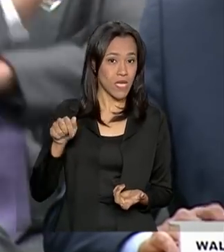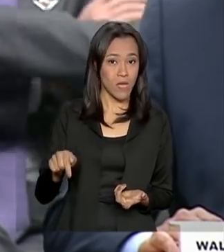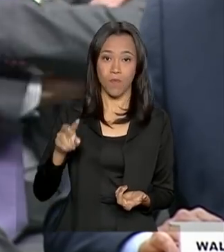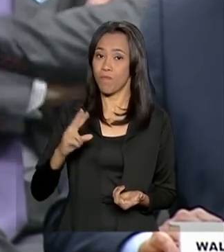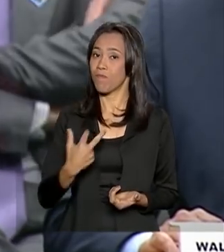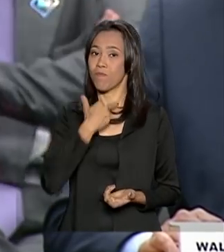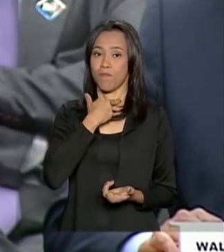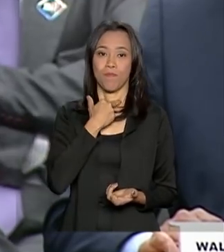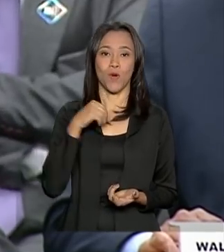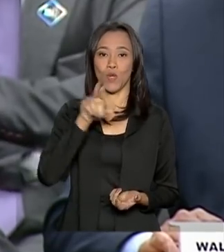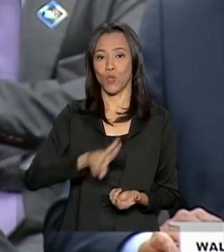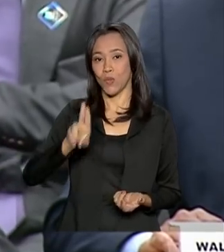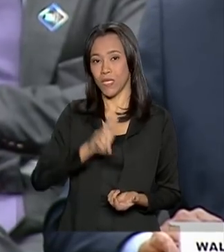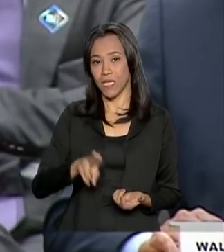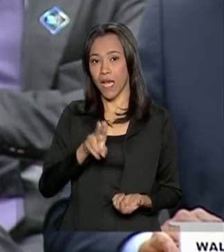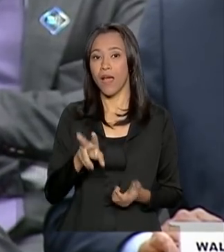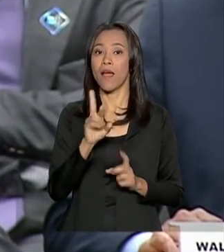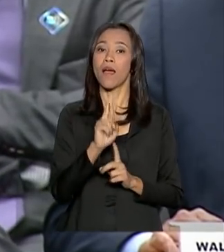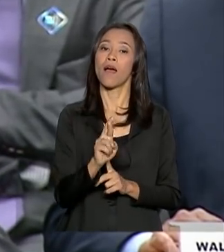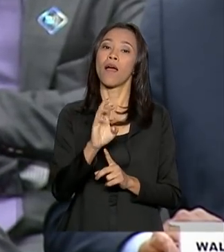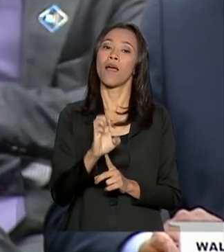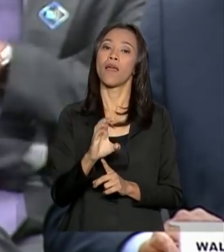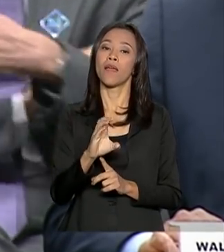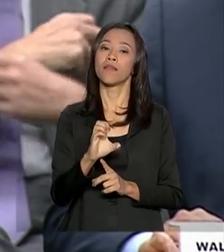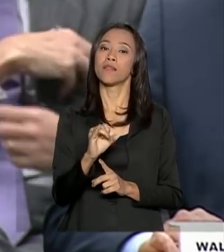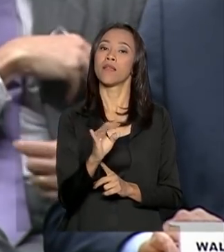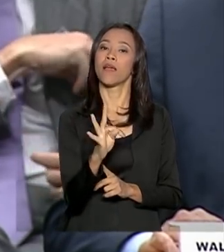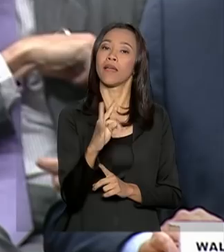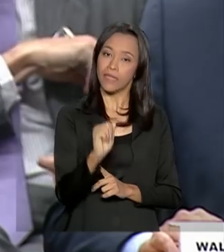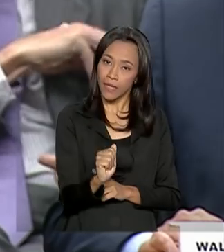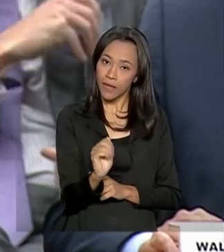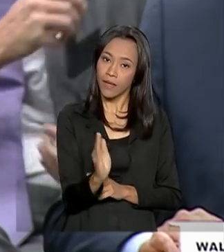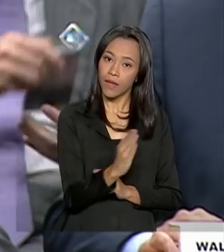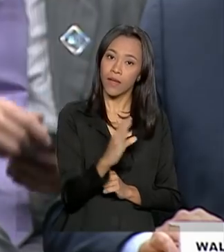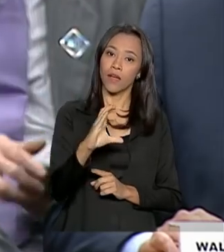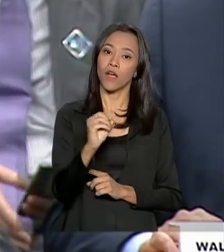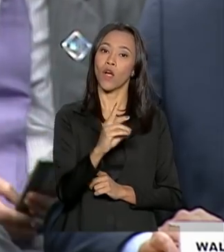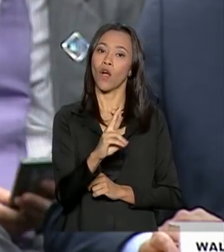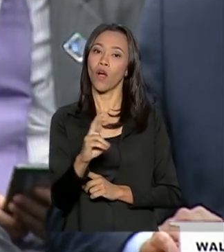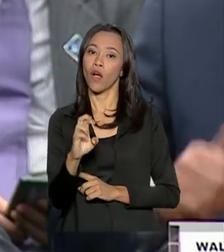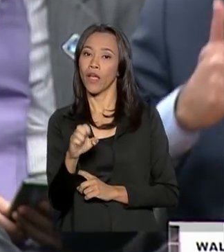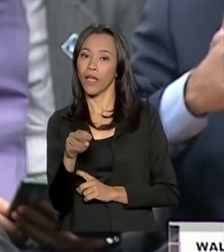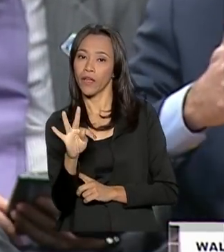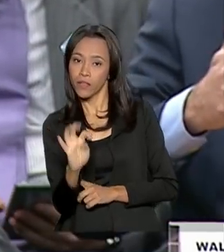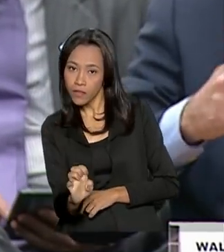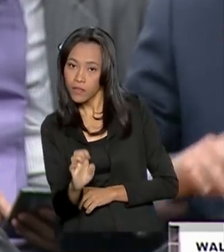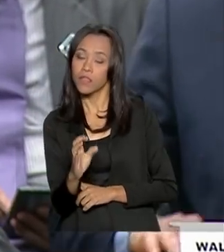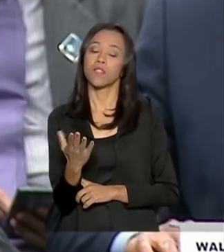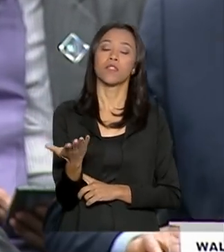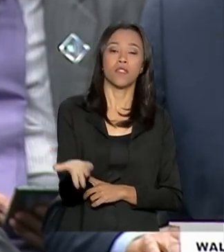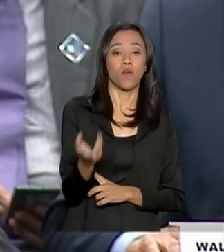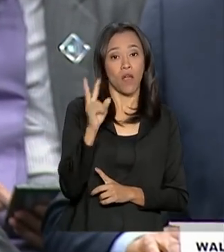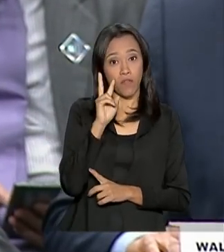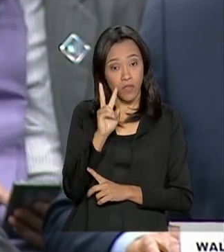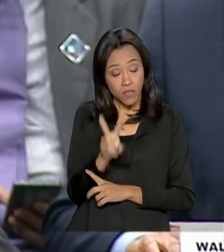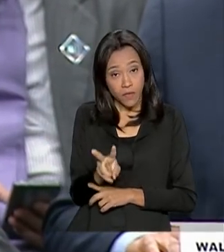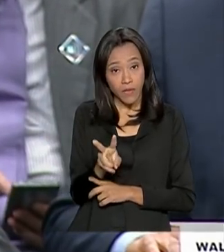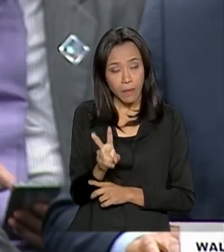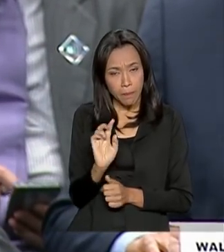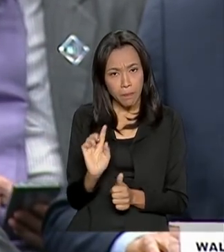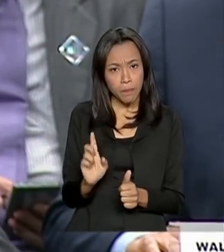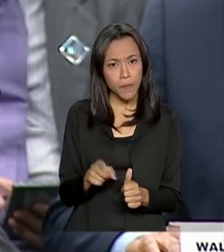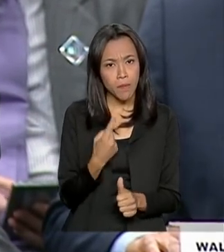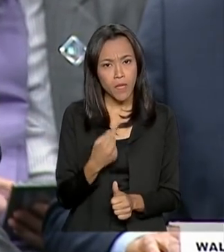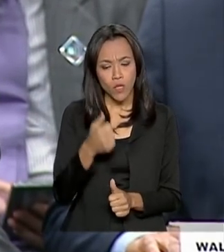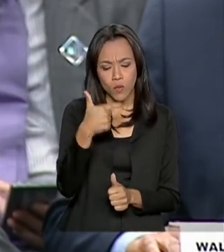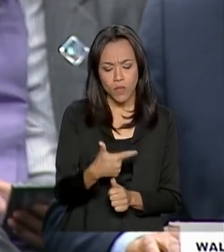correntes. Então, isso mostra o drama fiscal brasileiro, o tamanho do buraco brasileiro. E quando você vai olhar, você vê logo a primeira despesa